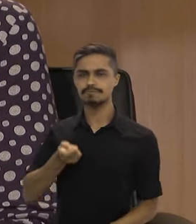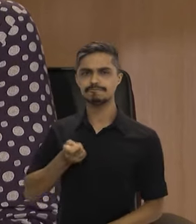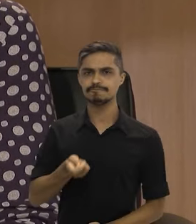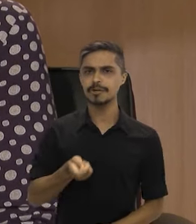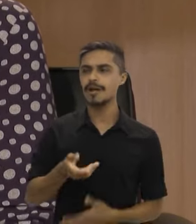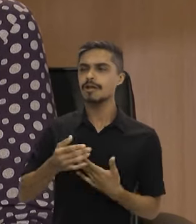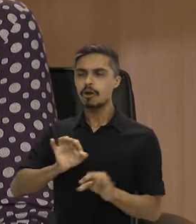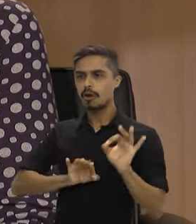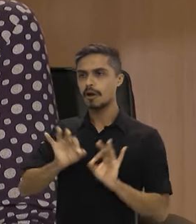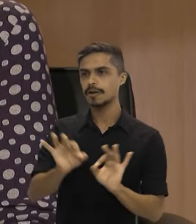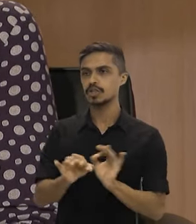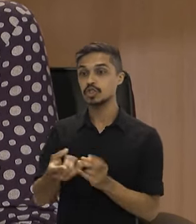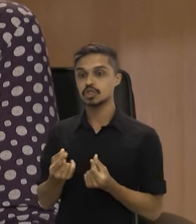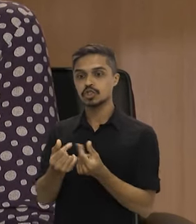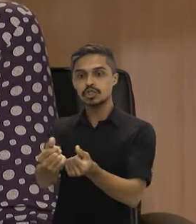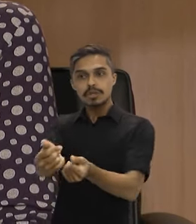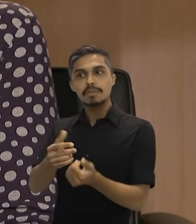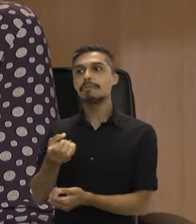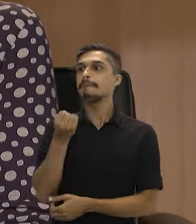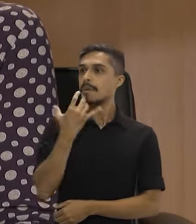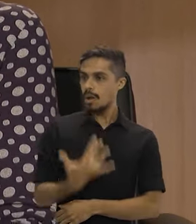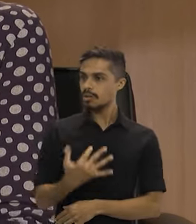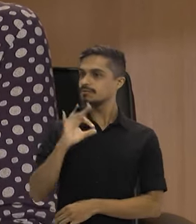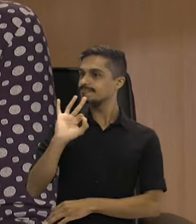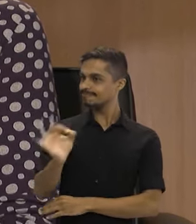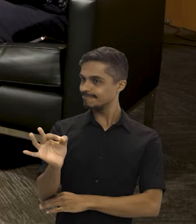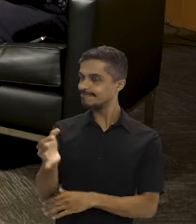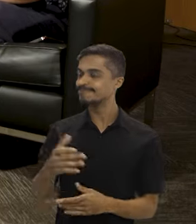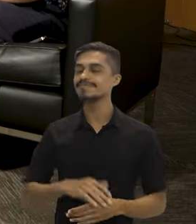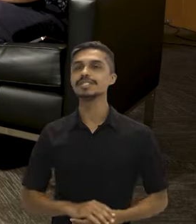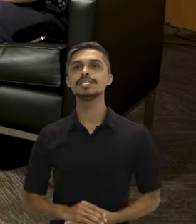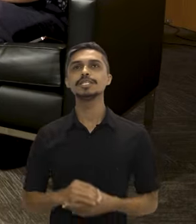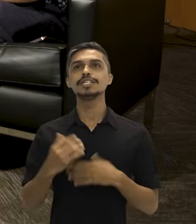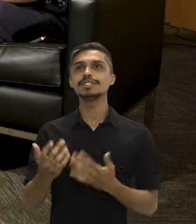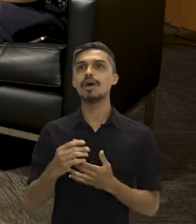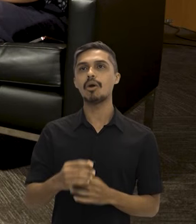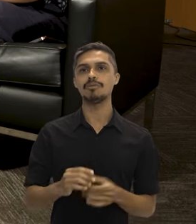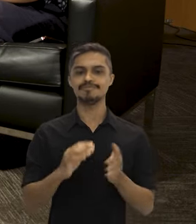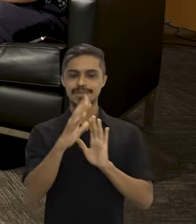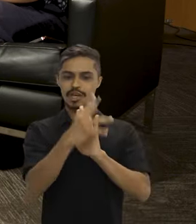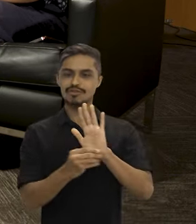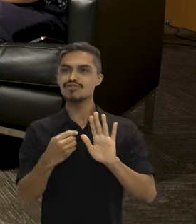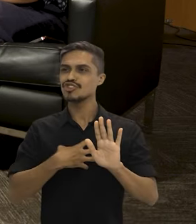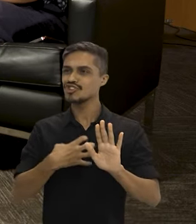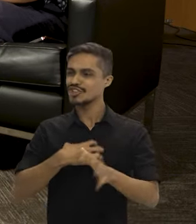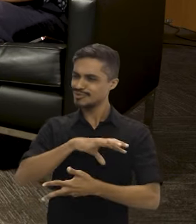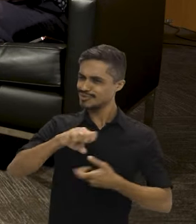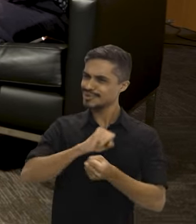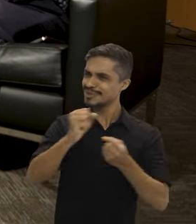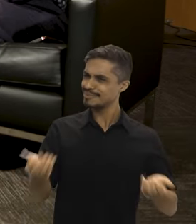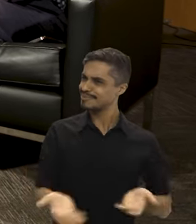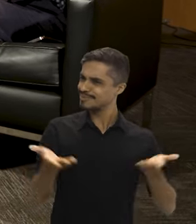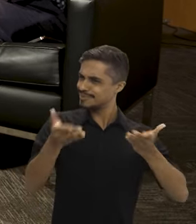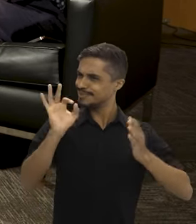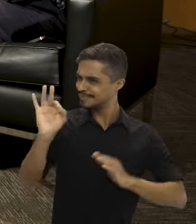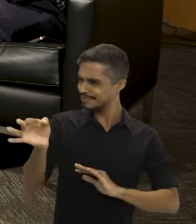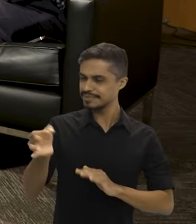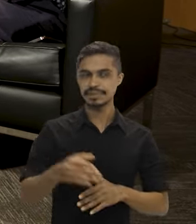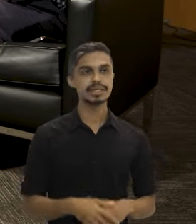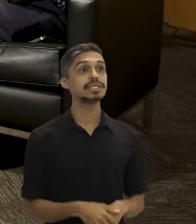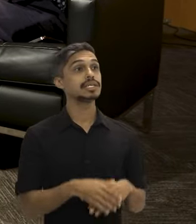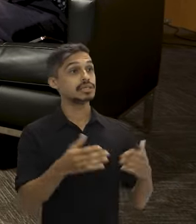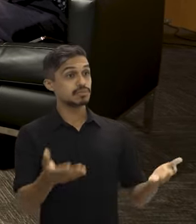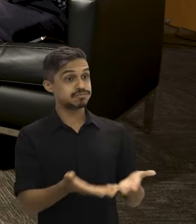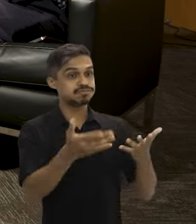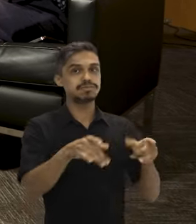total, com volume de recursos muito significativo, né? Para desenvolver a Amazônia de forma sustentável, é isso? Não